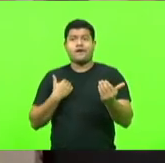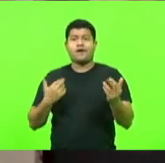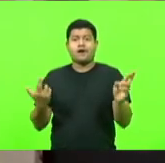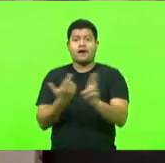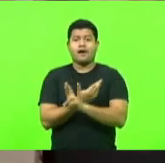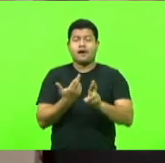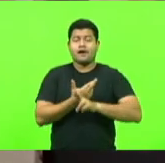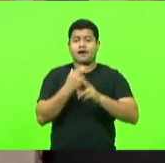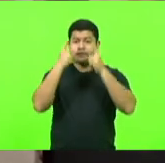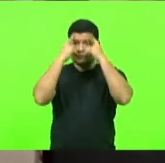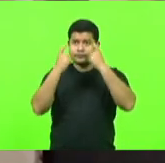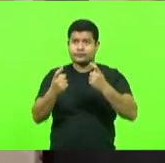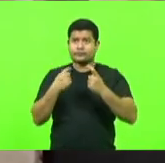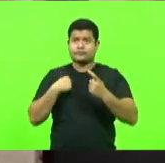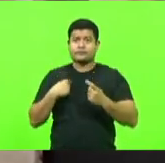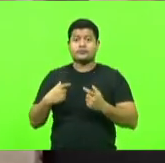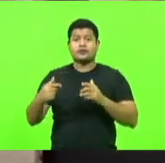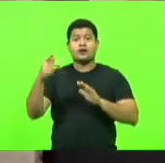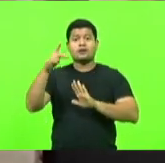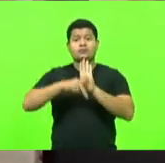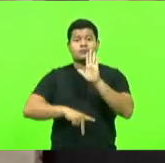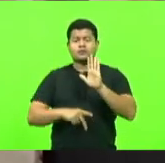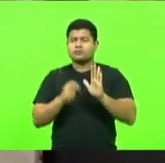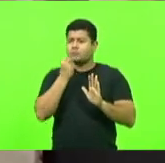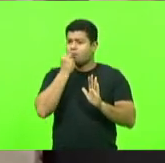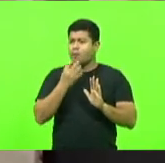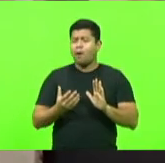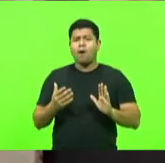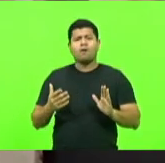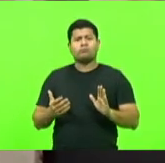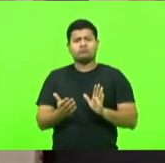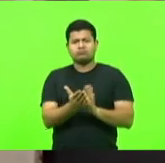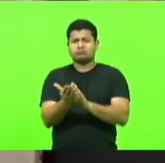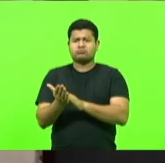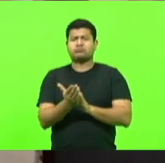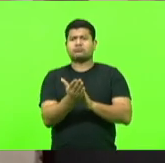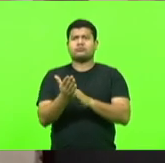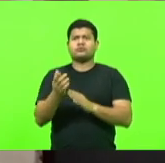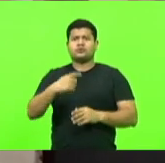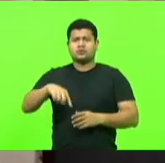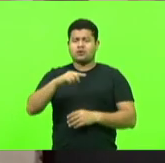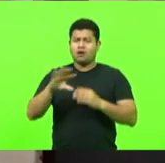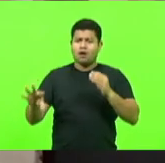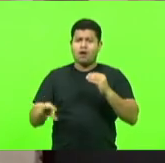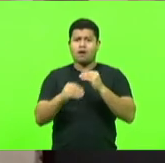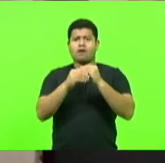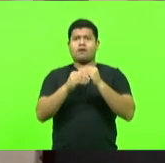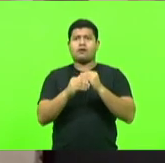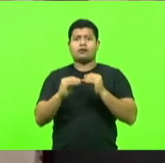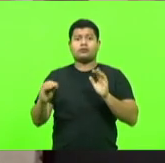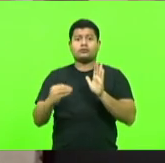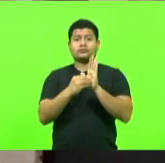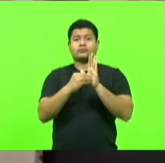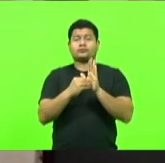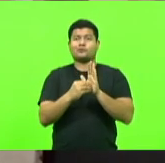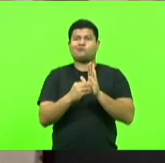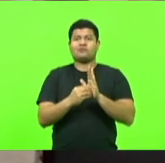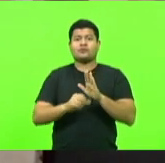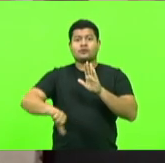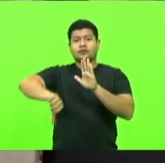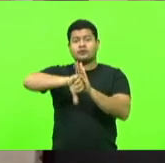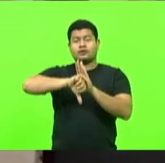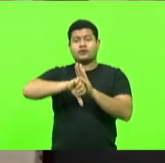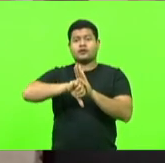doméstica. Esse projeto foi muito elogiado na Assembleia Legislativa, nós fizemos uma emenda para incluir aí o crime de denunciação